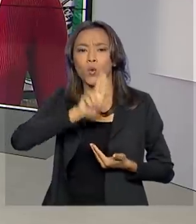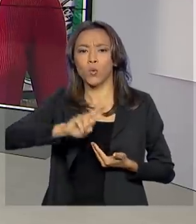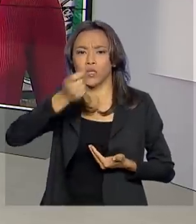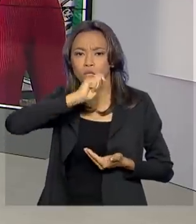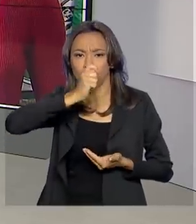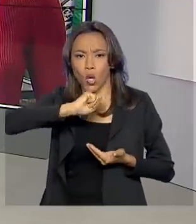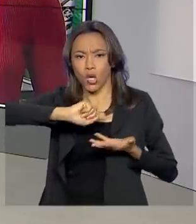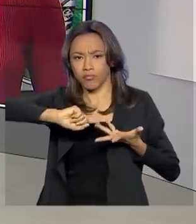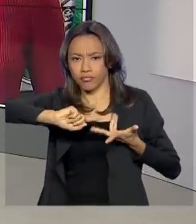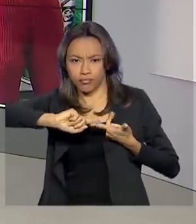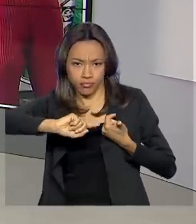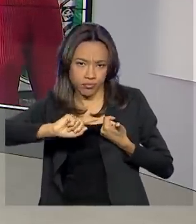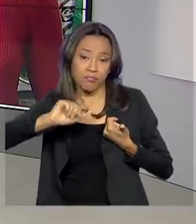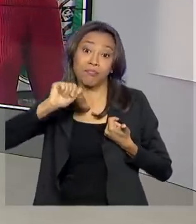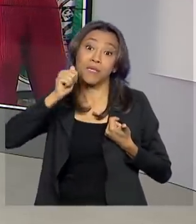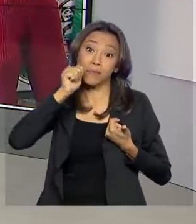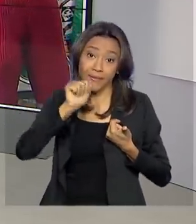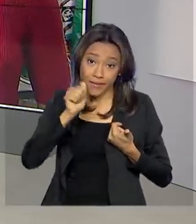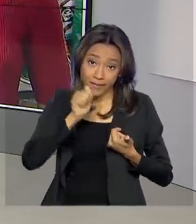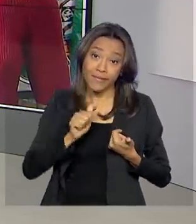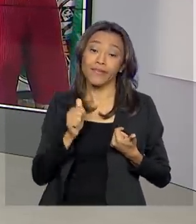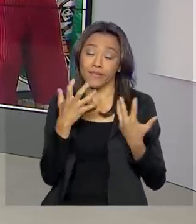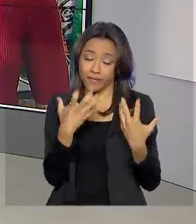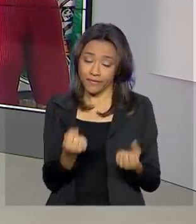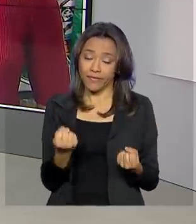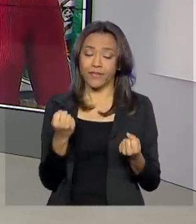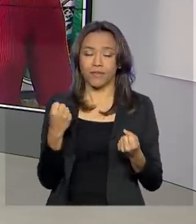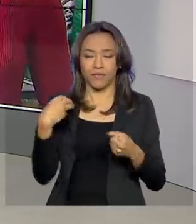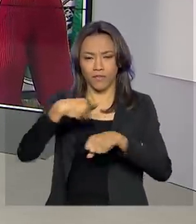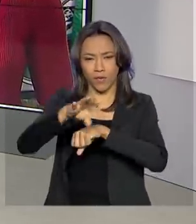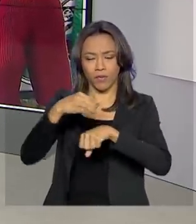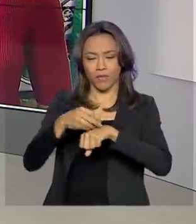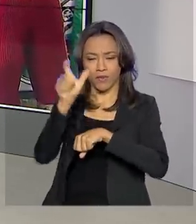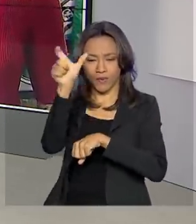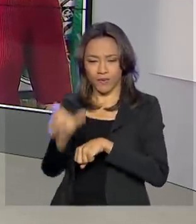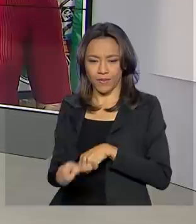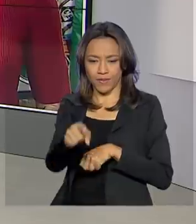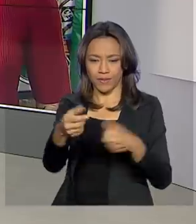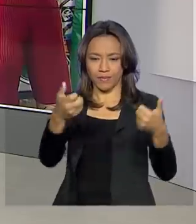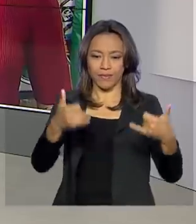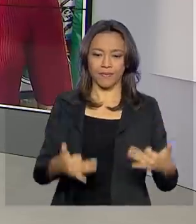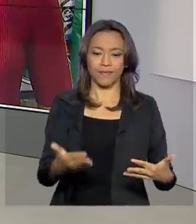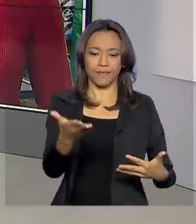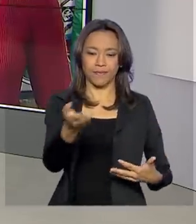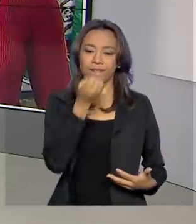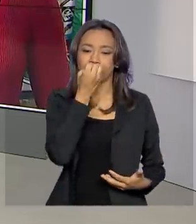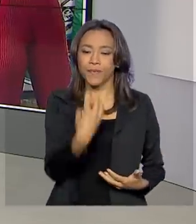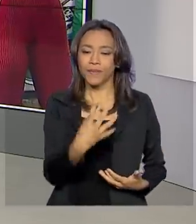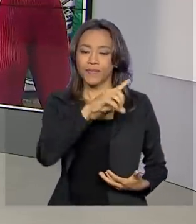prioridade para as pacientes mulheres. Vamos saber as informações então com Daniela Popov. Dani, bom dia.